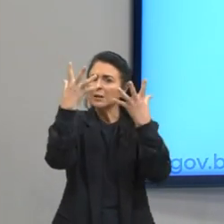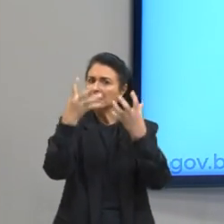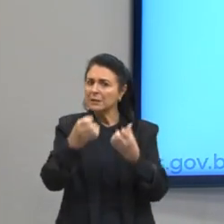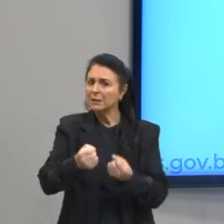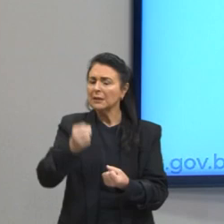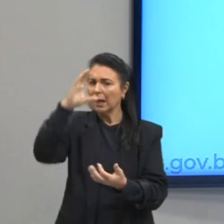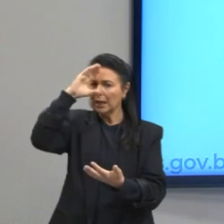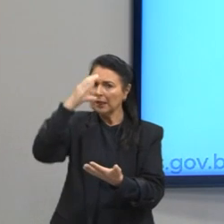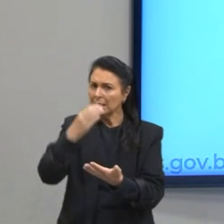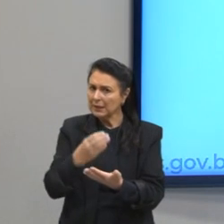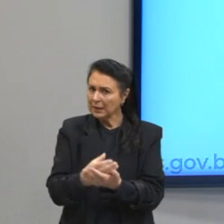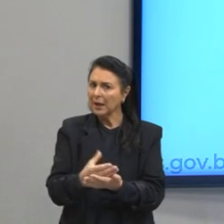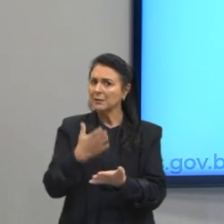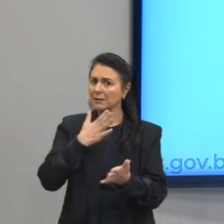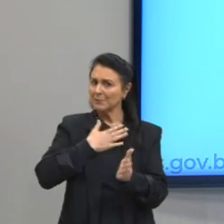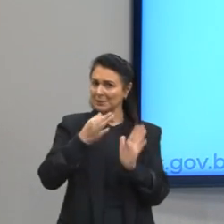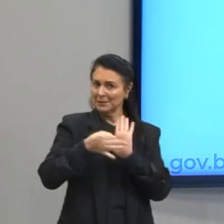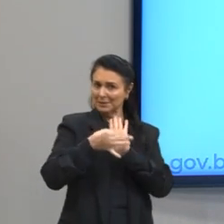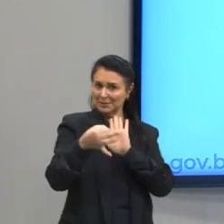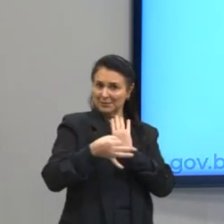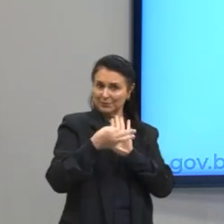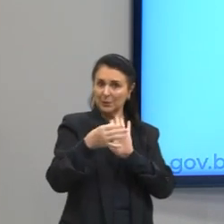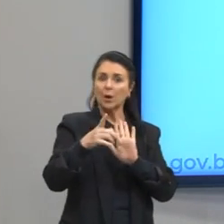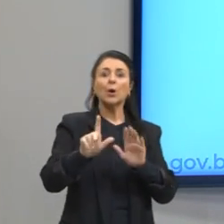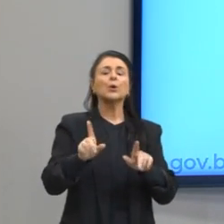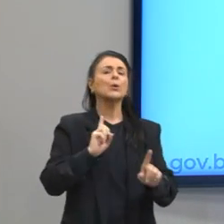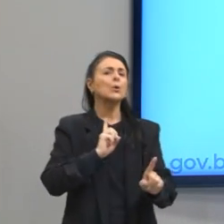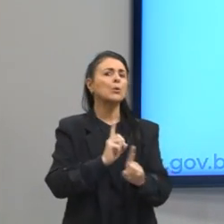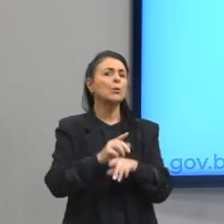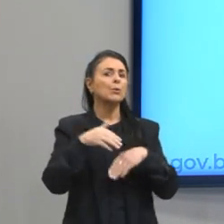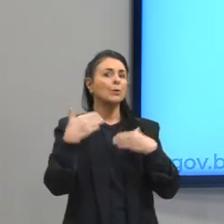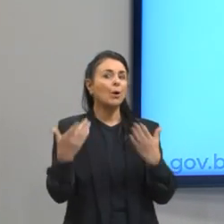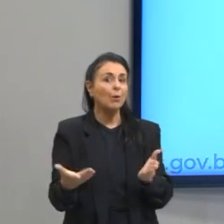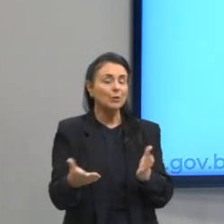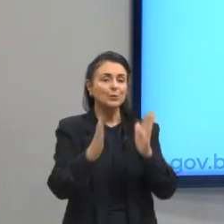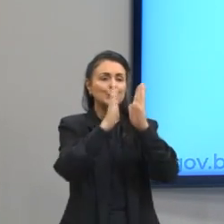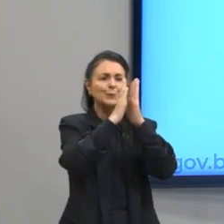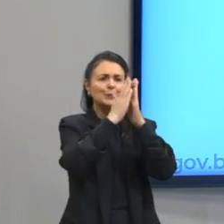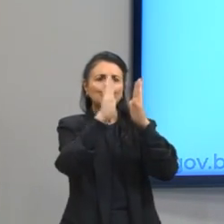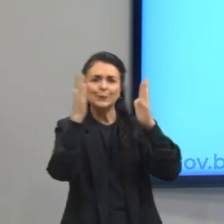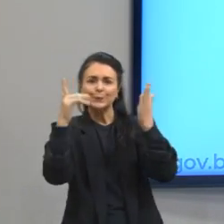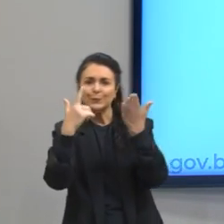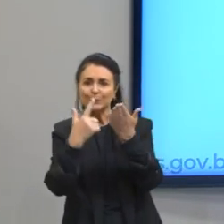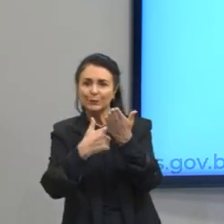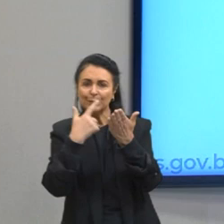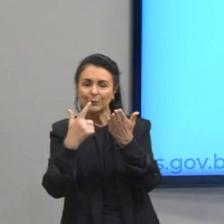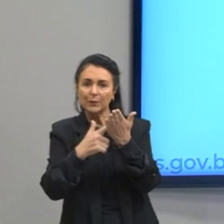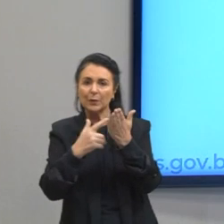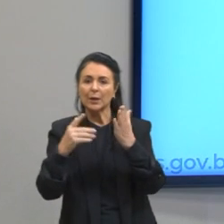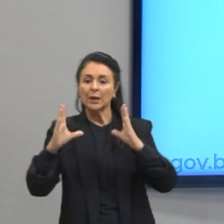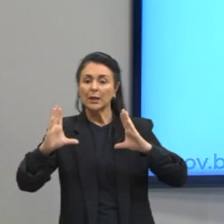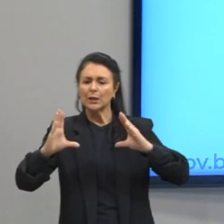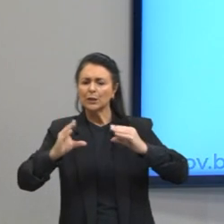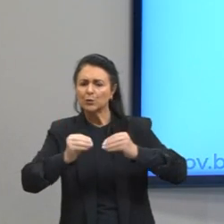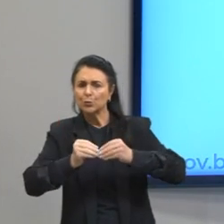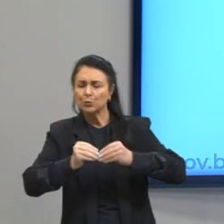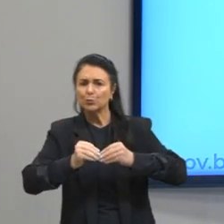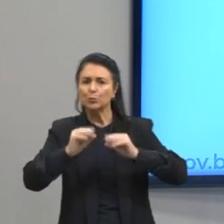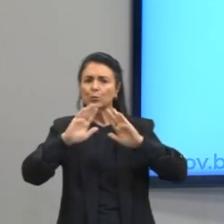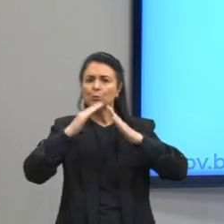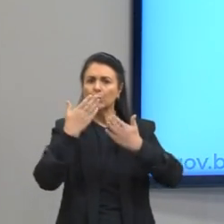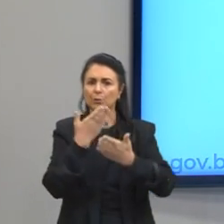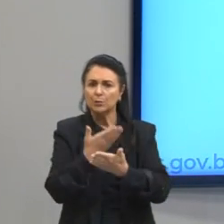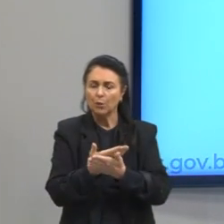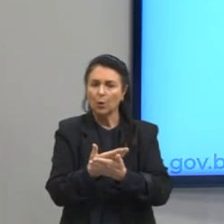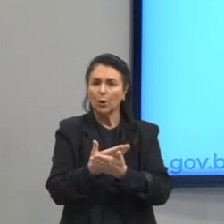vai estar aonde? Em enciclopédias, resumos escolares, jornais, verbetes de